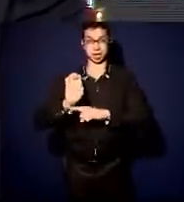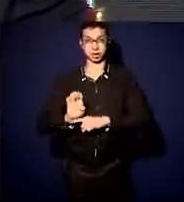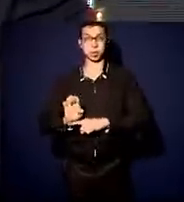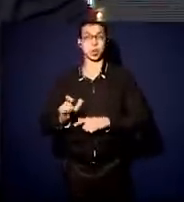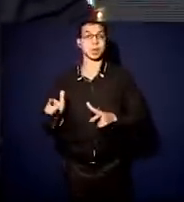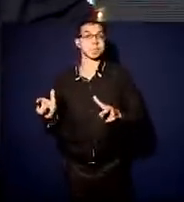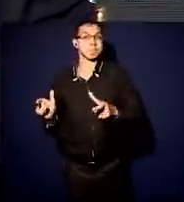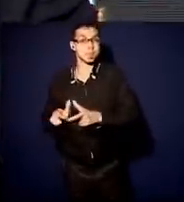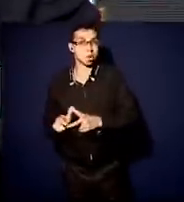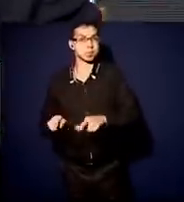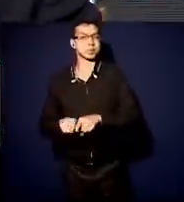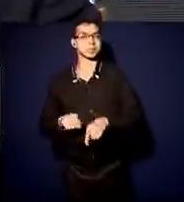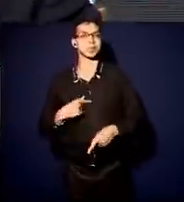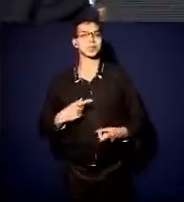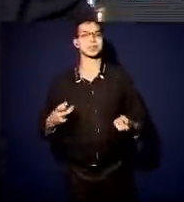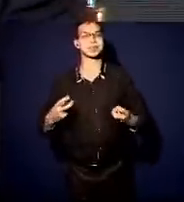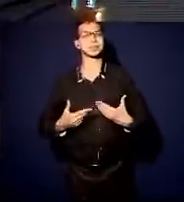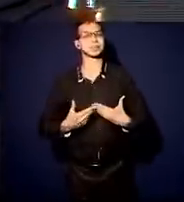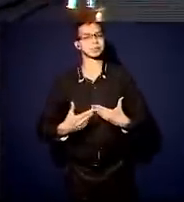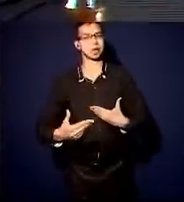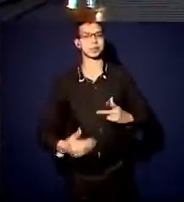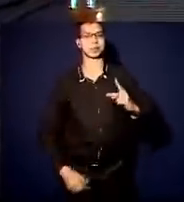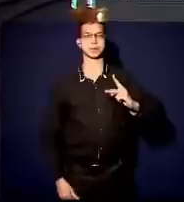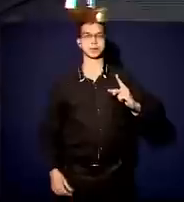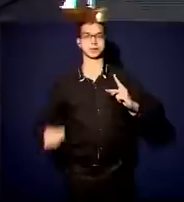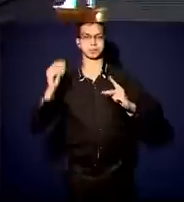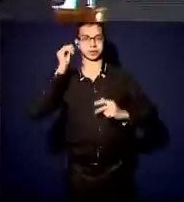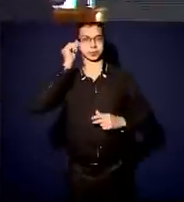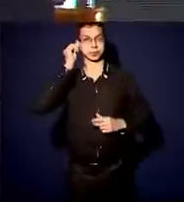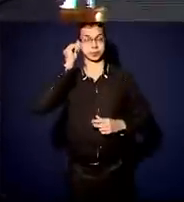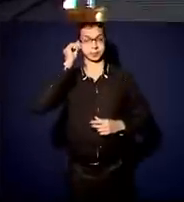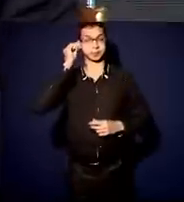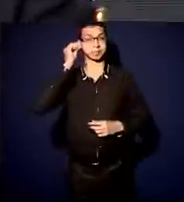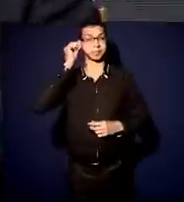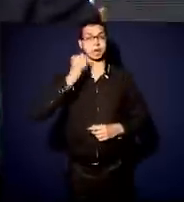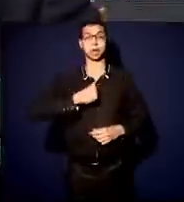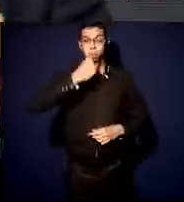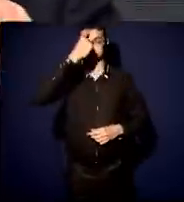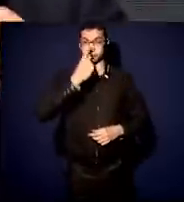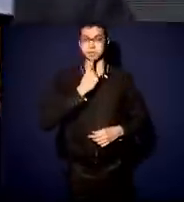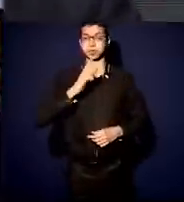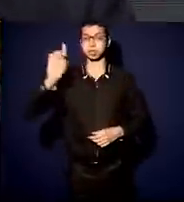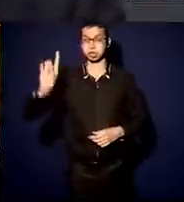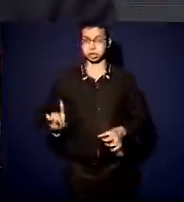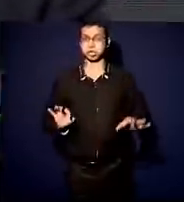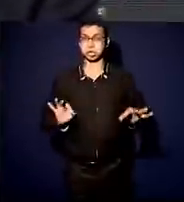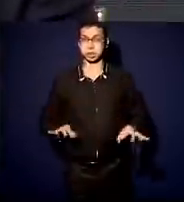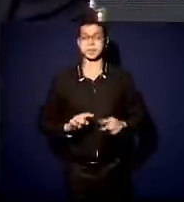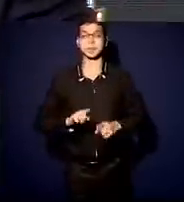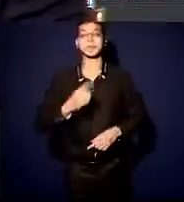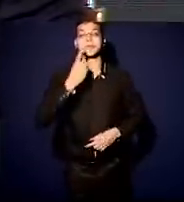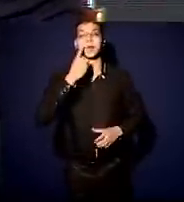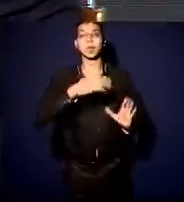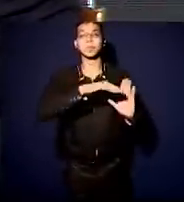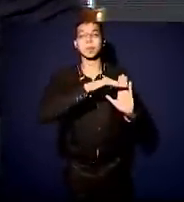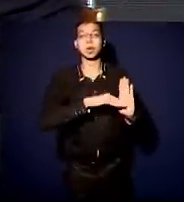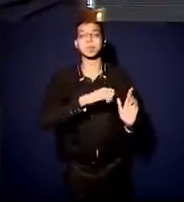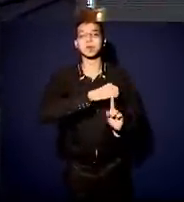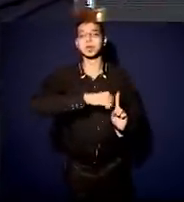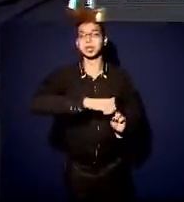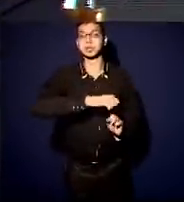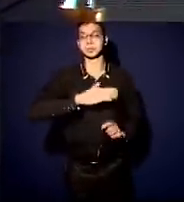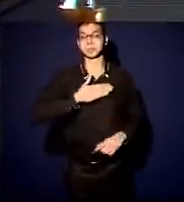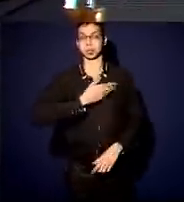avançando para privatizações, concessões, eu tenho um perfil de direita. Agora, se você pegar os programas sociais do meu governo,